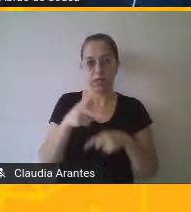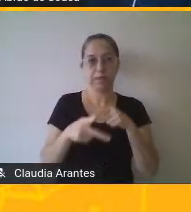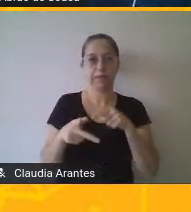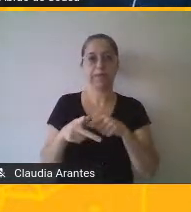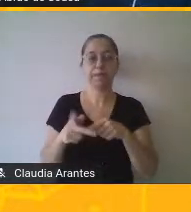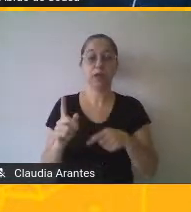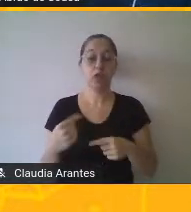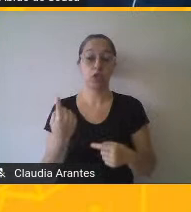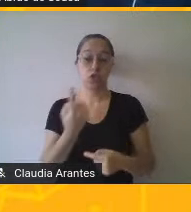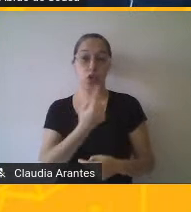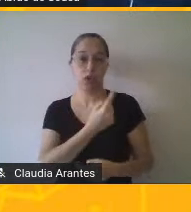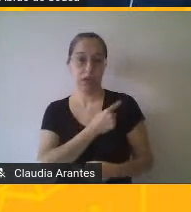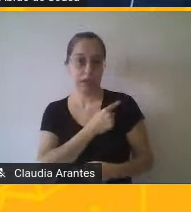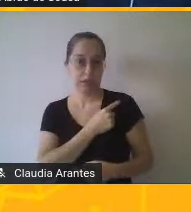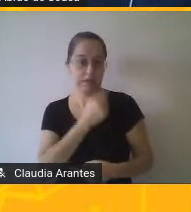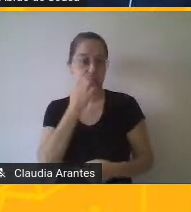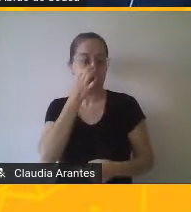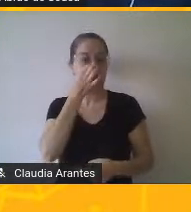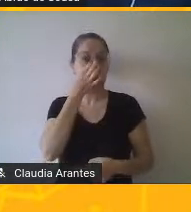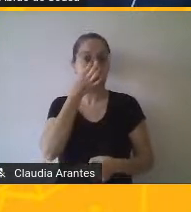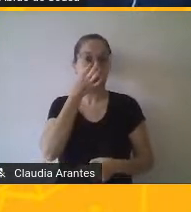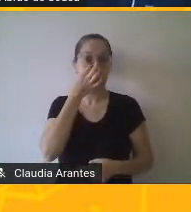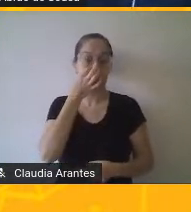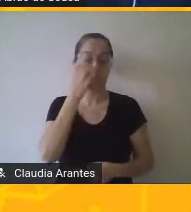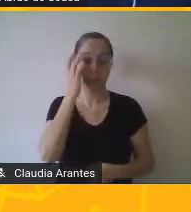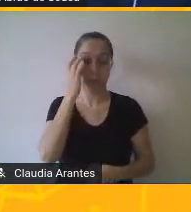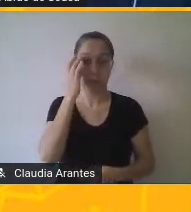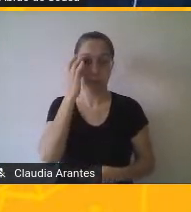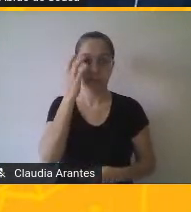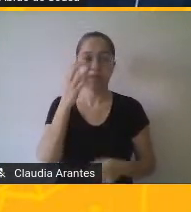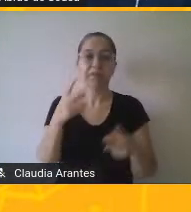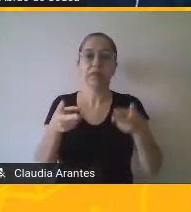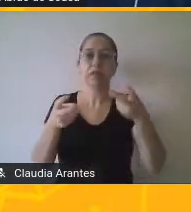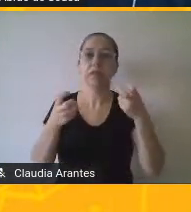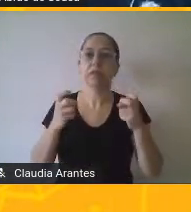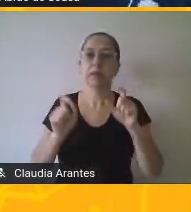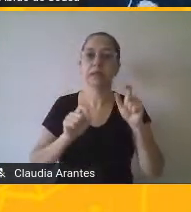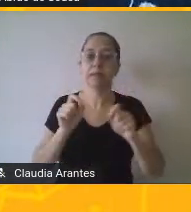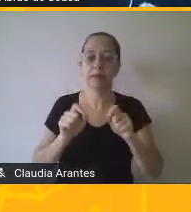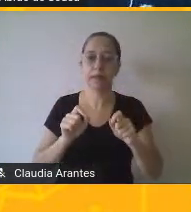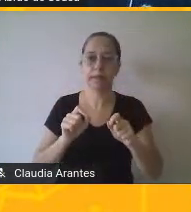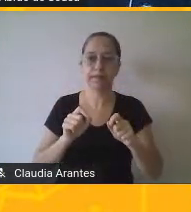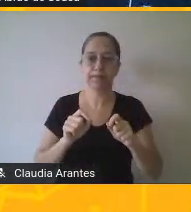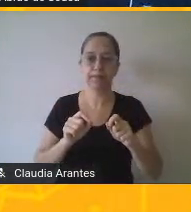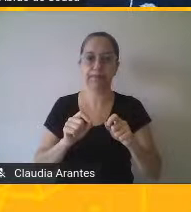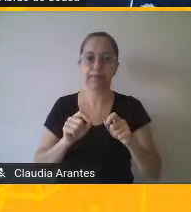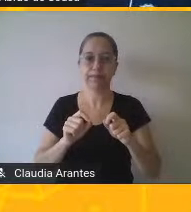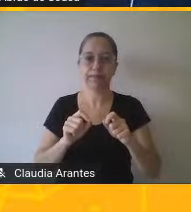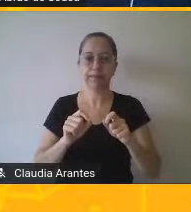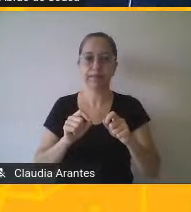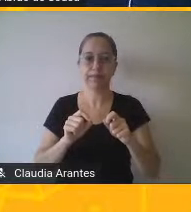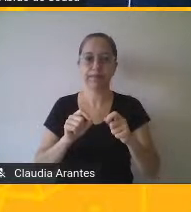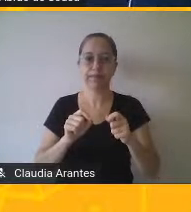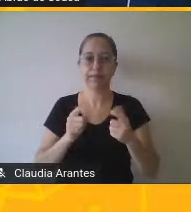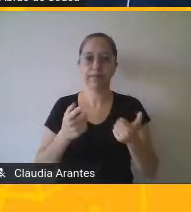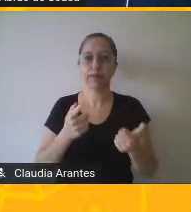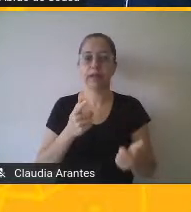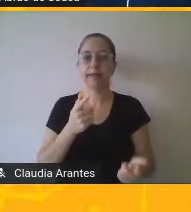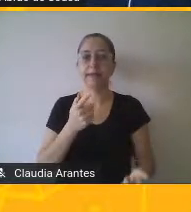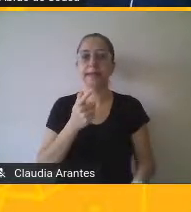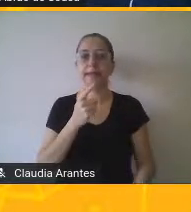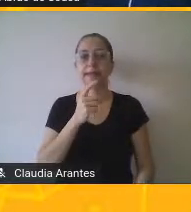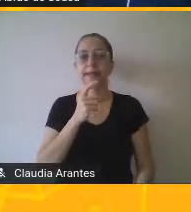É centrada, a gente lê o texto e percebe que está tudo centrado em quem fala. Ele puxa a